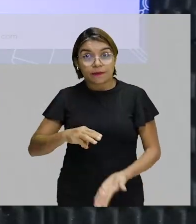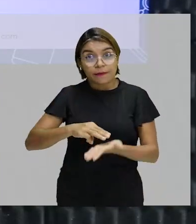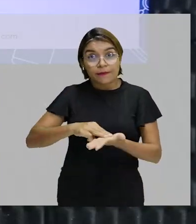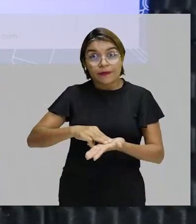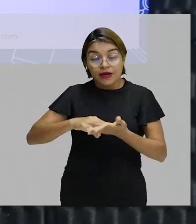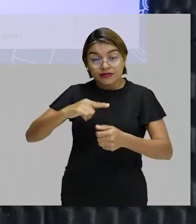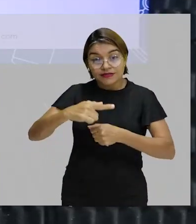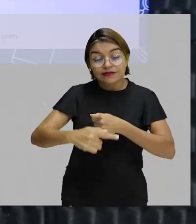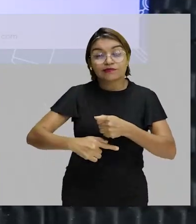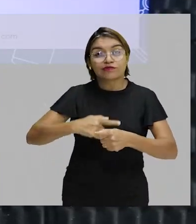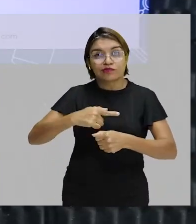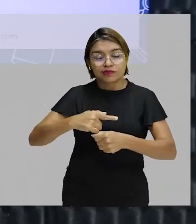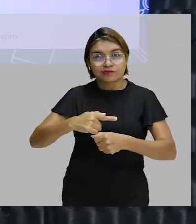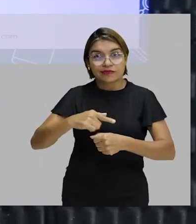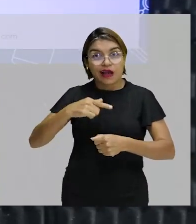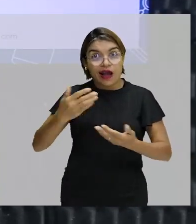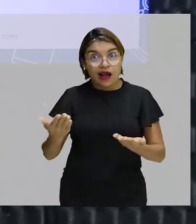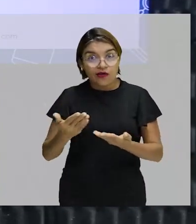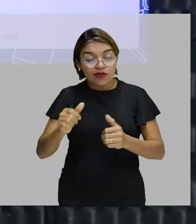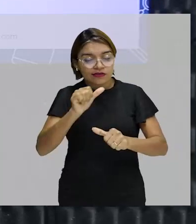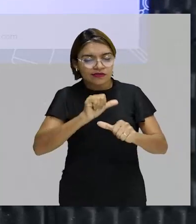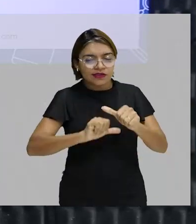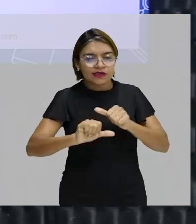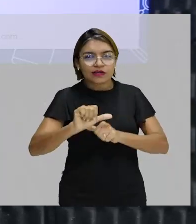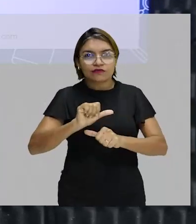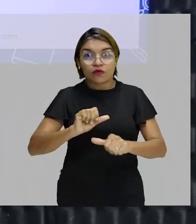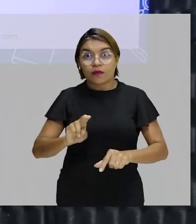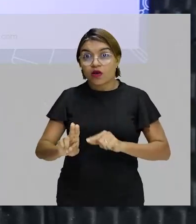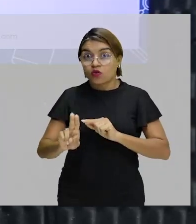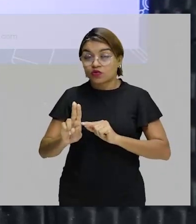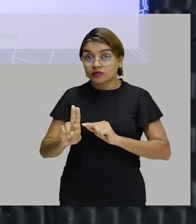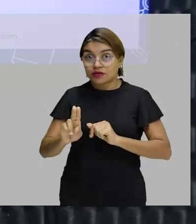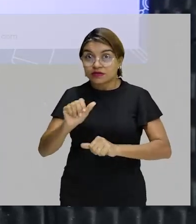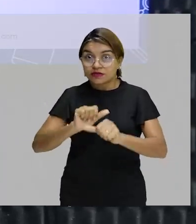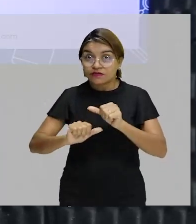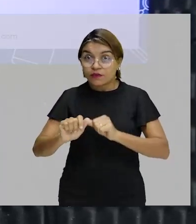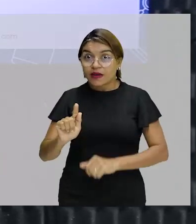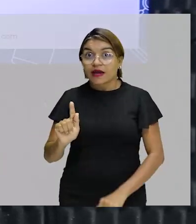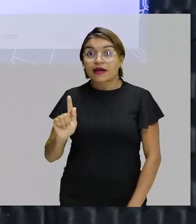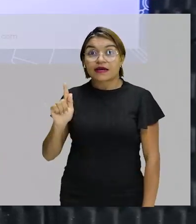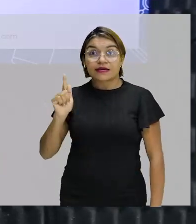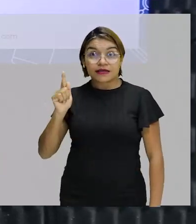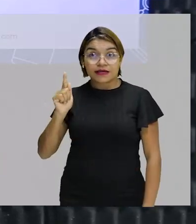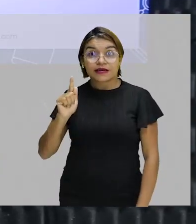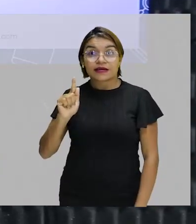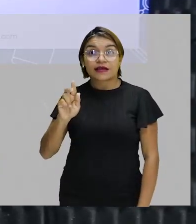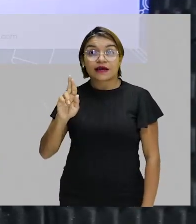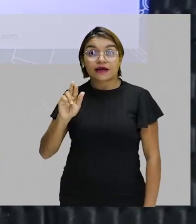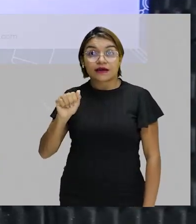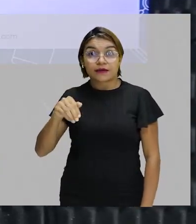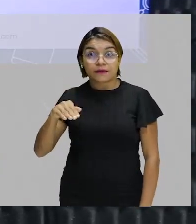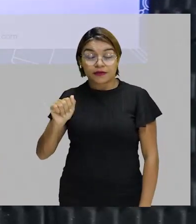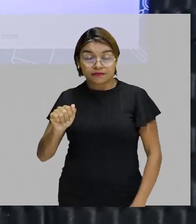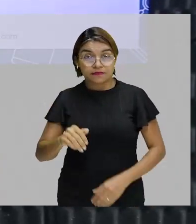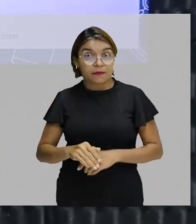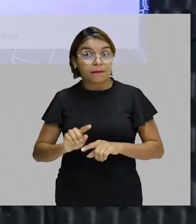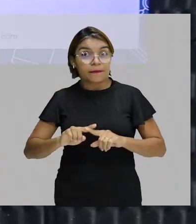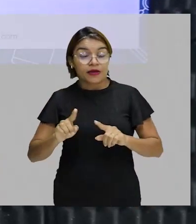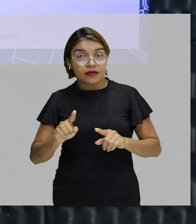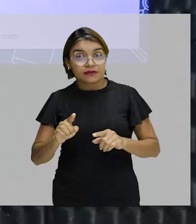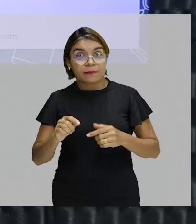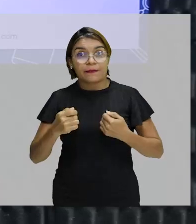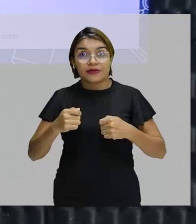vamos agora transformar essa unidade de massa atômica em gramas e para isso a gente vai trabalhar o número de